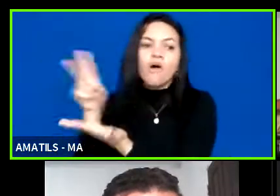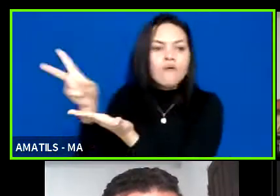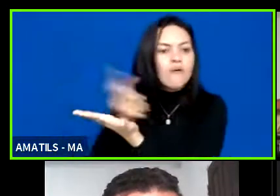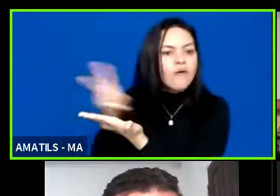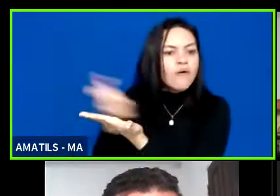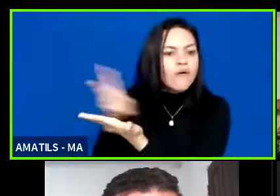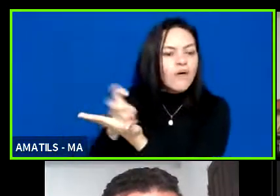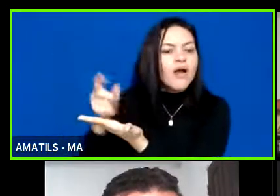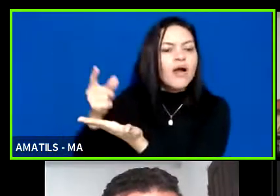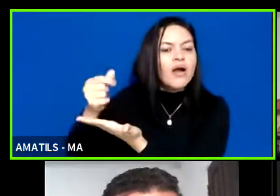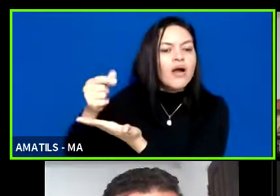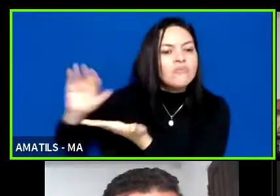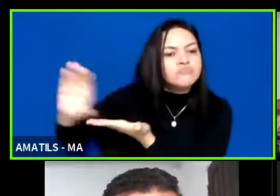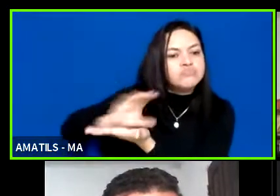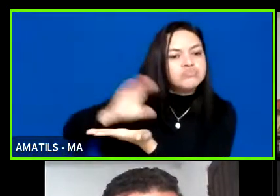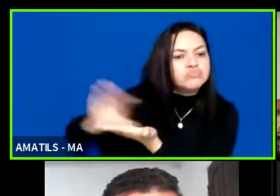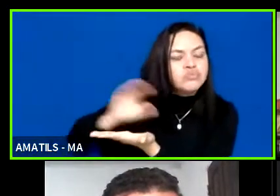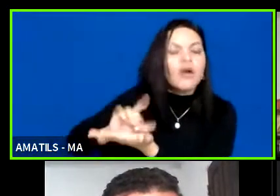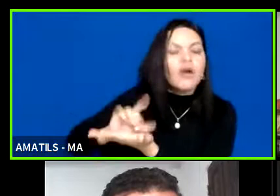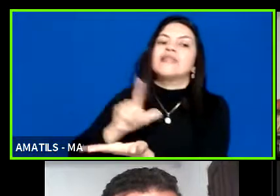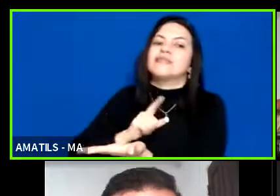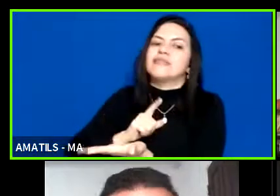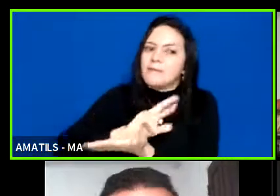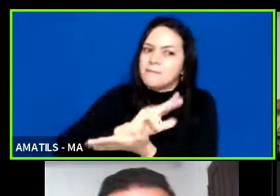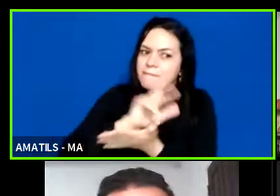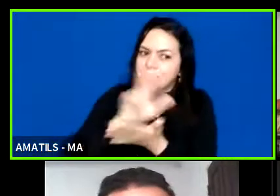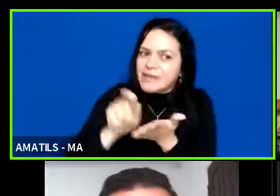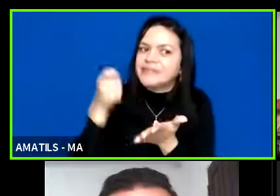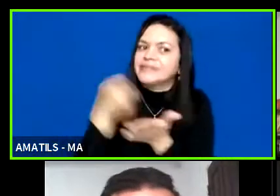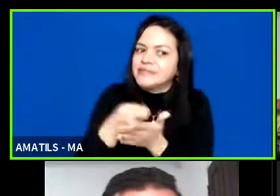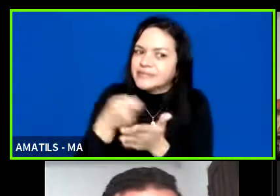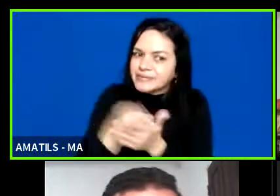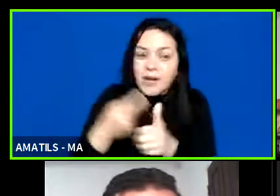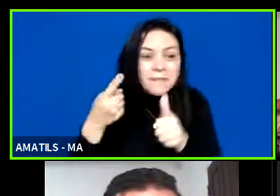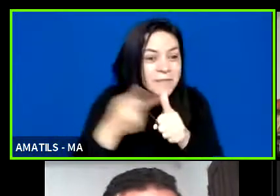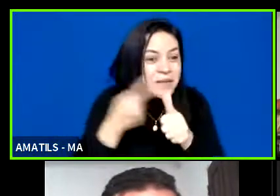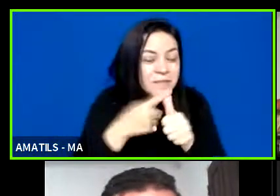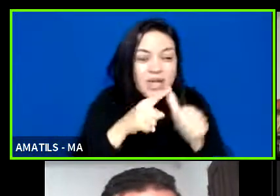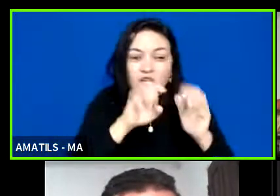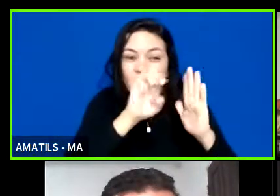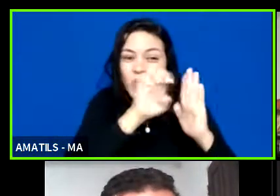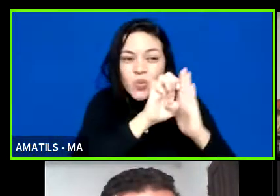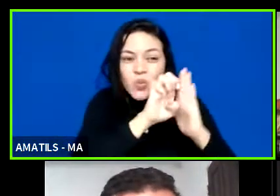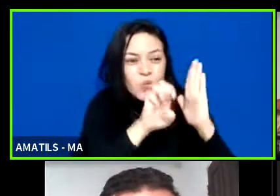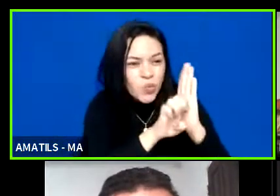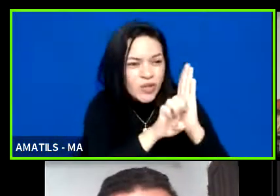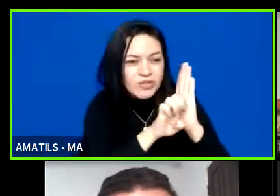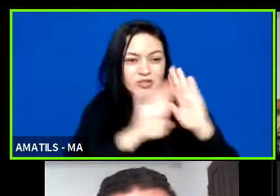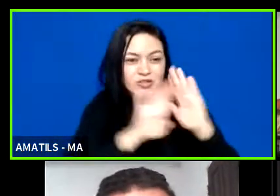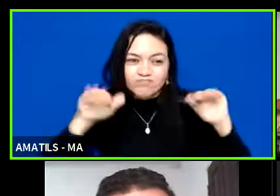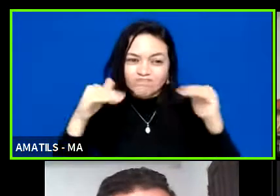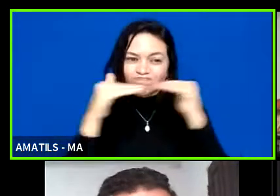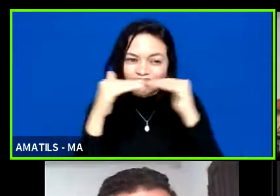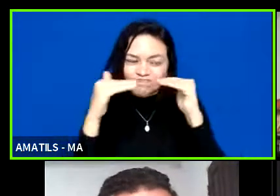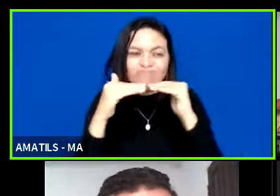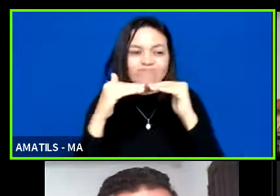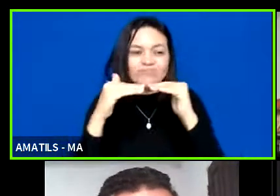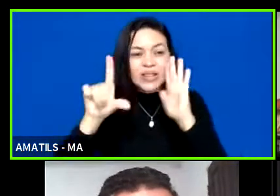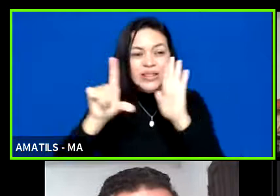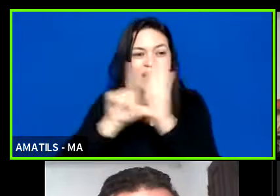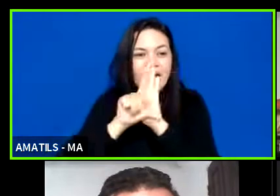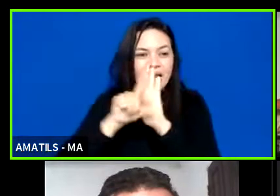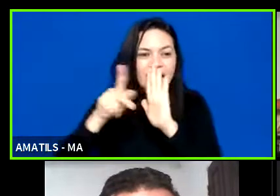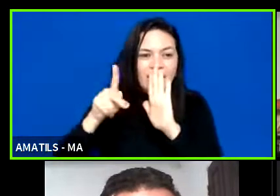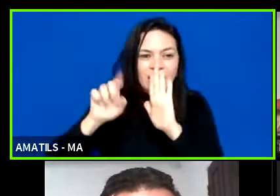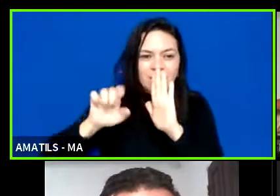exigências, a primeira delas é com relação ao estatuto. O estatuto tem que ser enquadrado hoje na Lei Pelé, no seu artigo 18 e 18